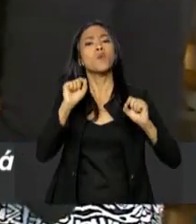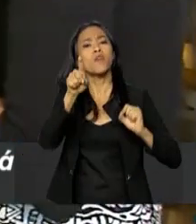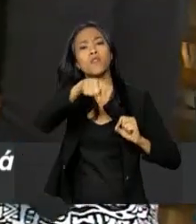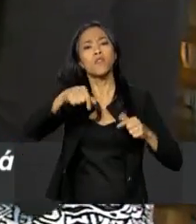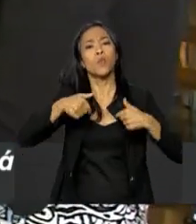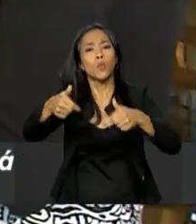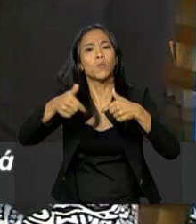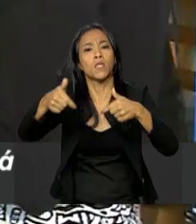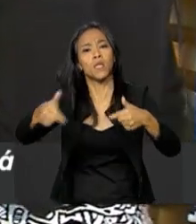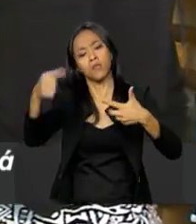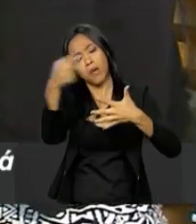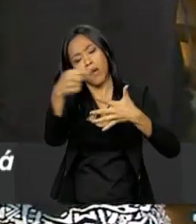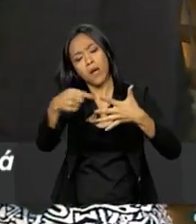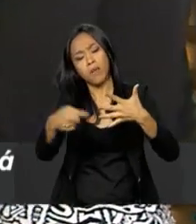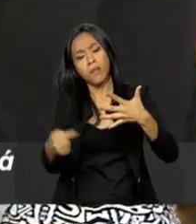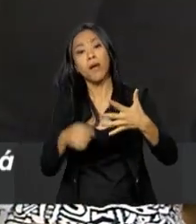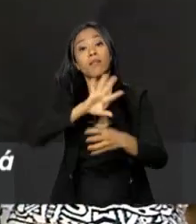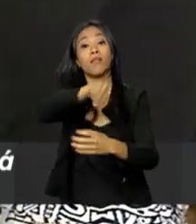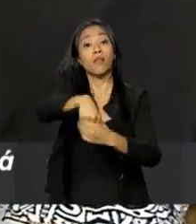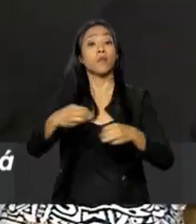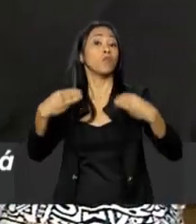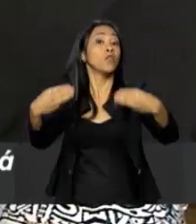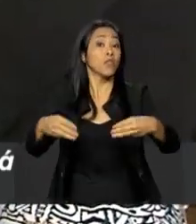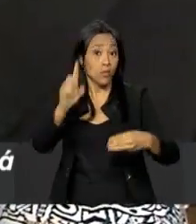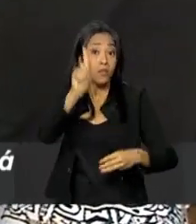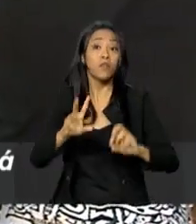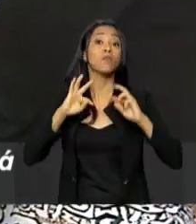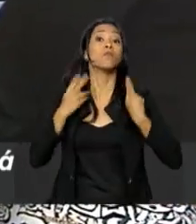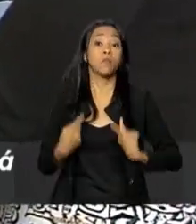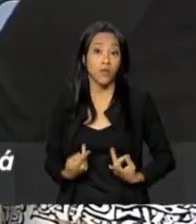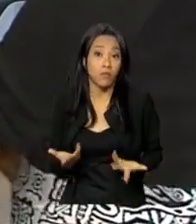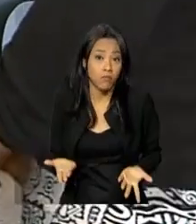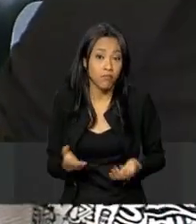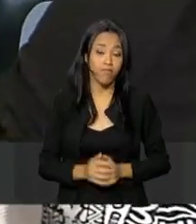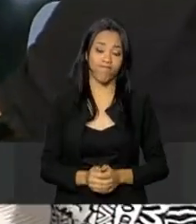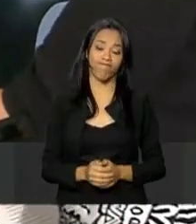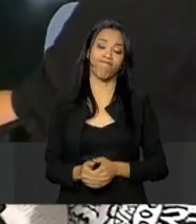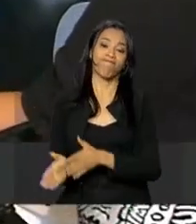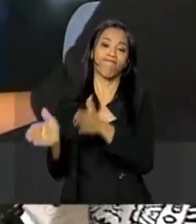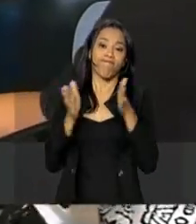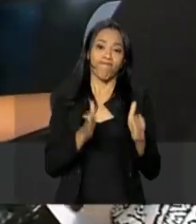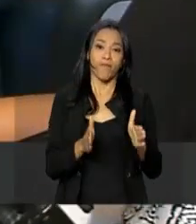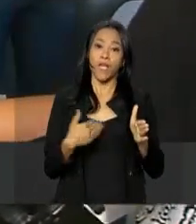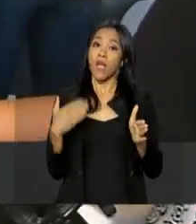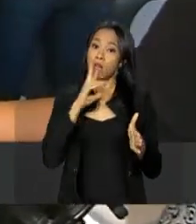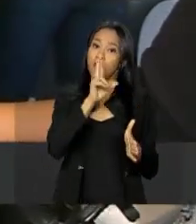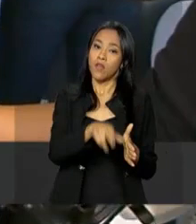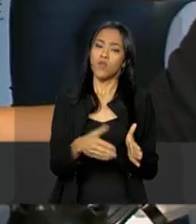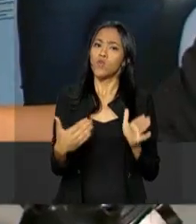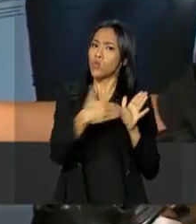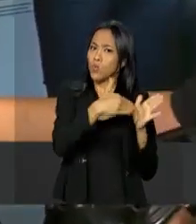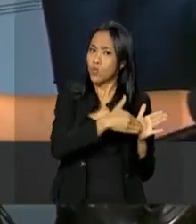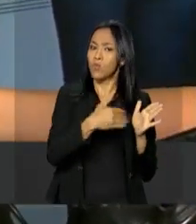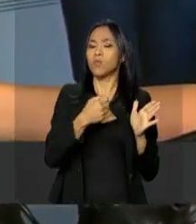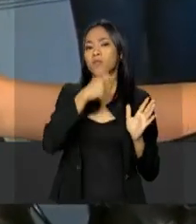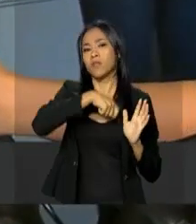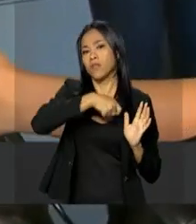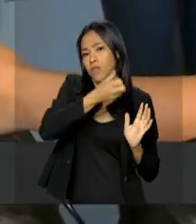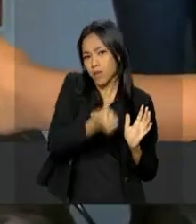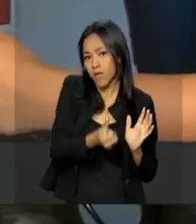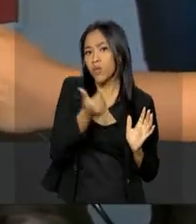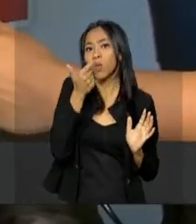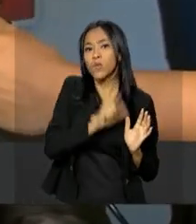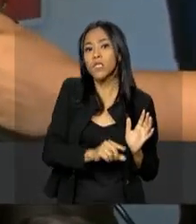destacar do Ministério dos Direitos Humanos? Olha, nos últimos seis meses, nós conseguimos emplacar oito